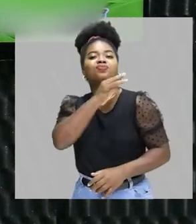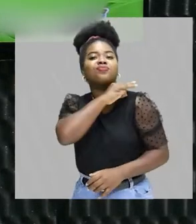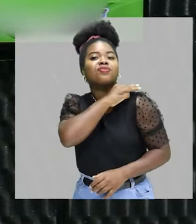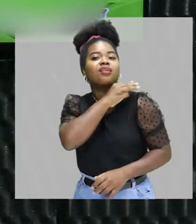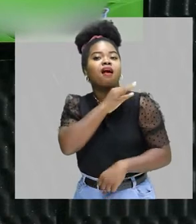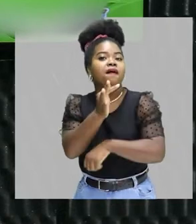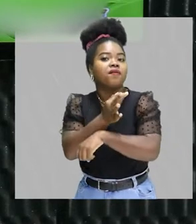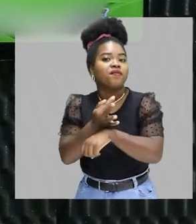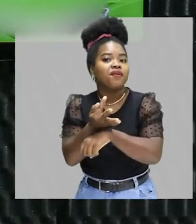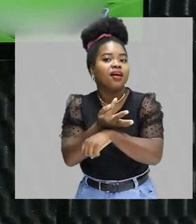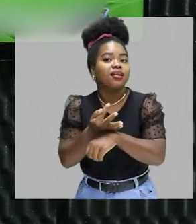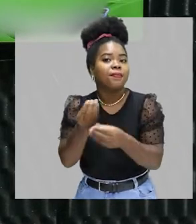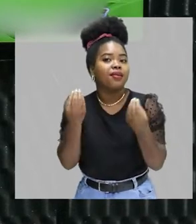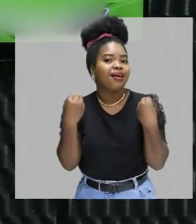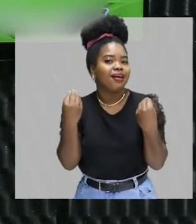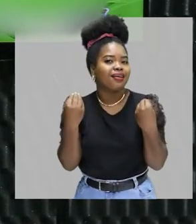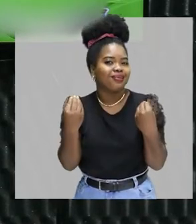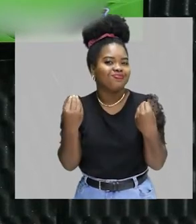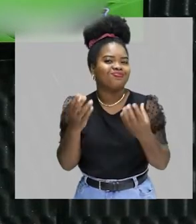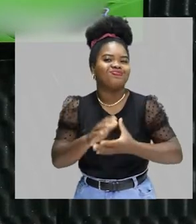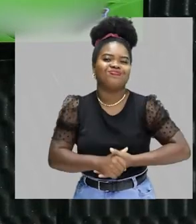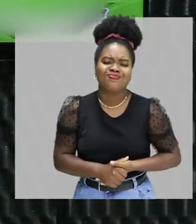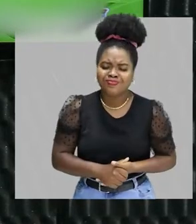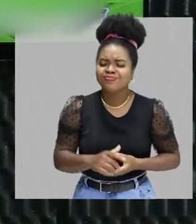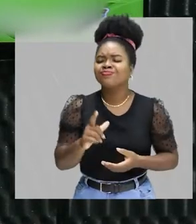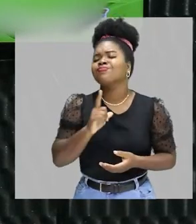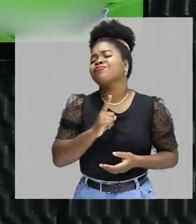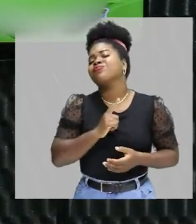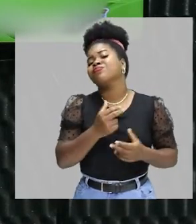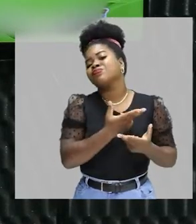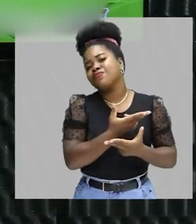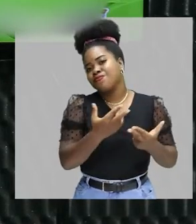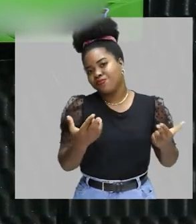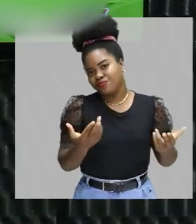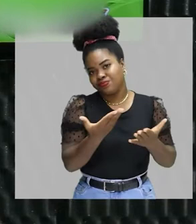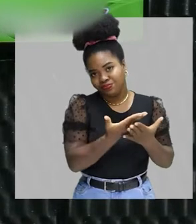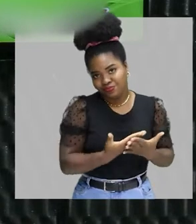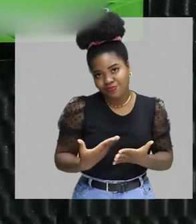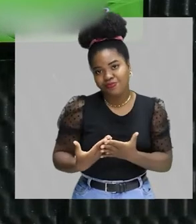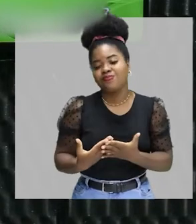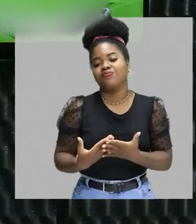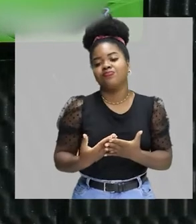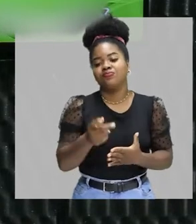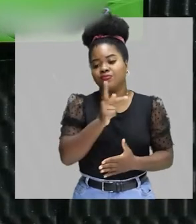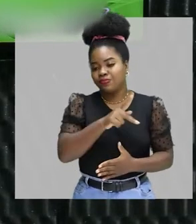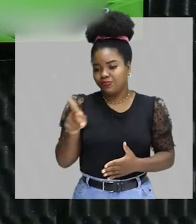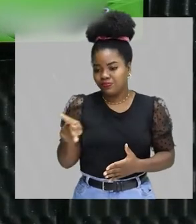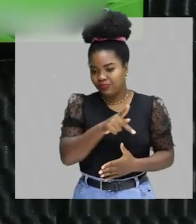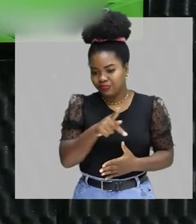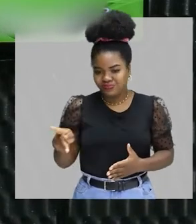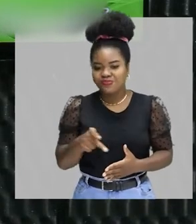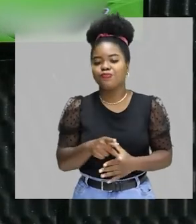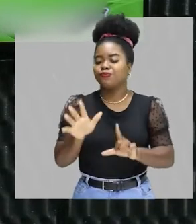Férias 2022. Pois é, uma série de aulas onde os professores da plataforma vão estar abordando